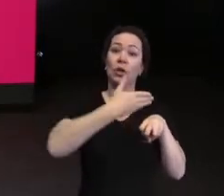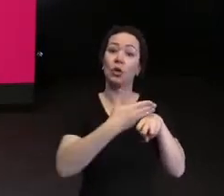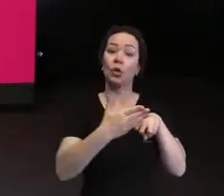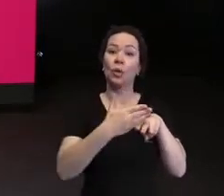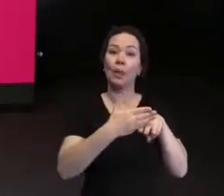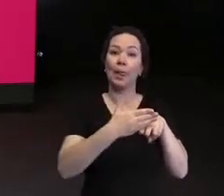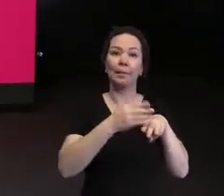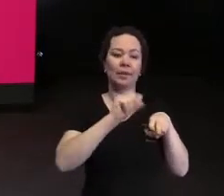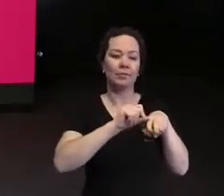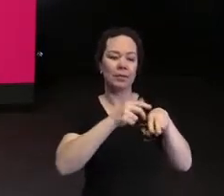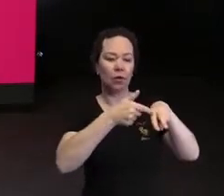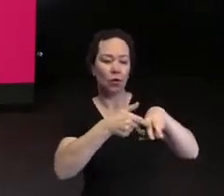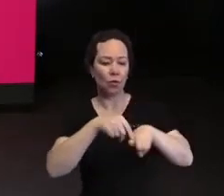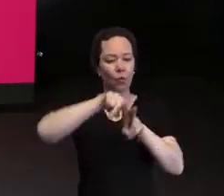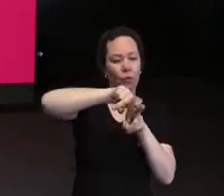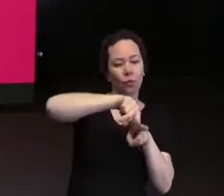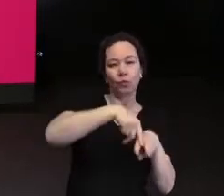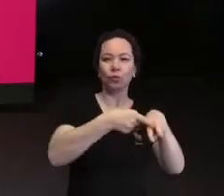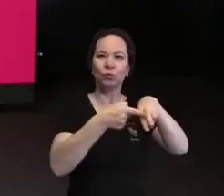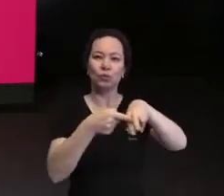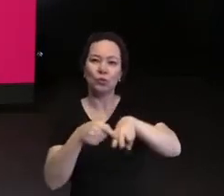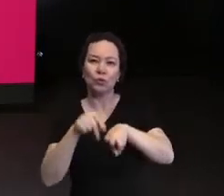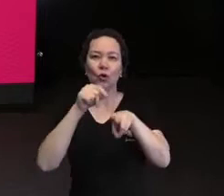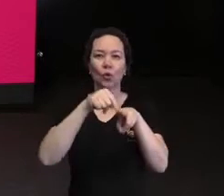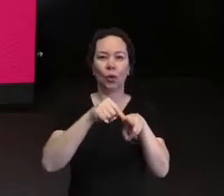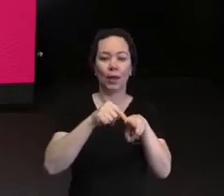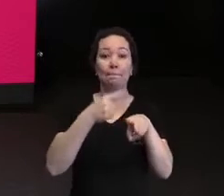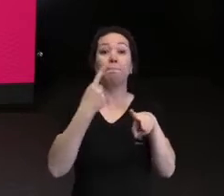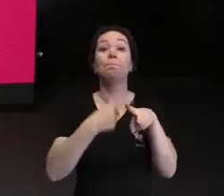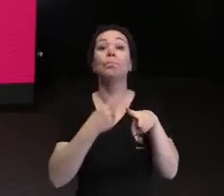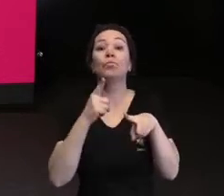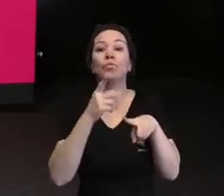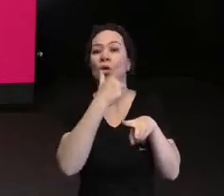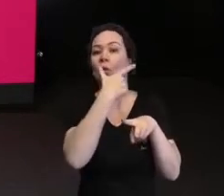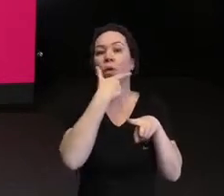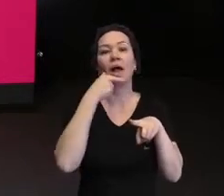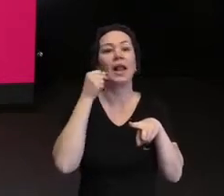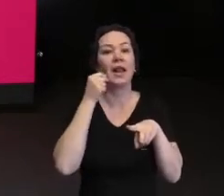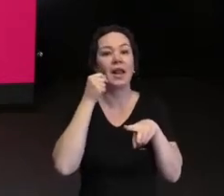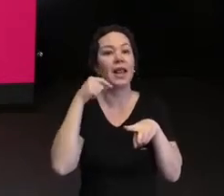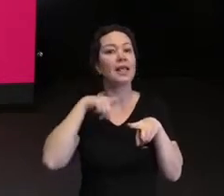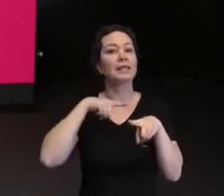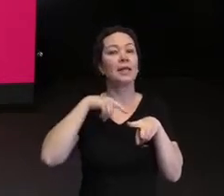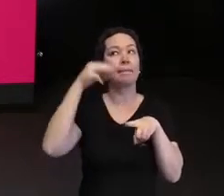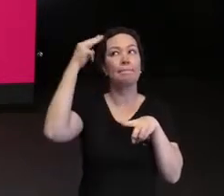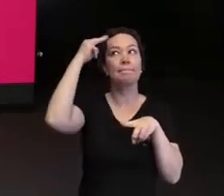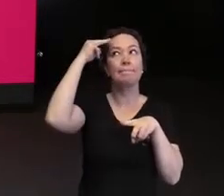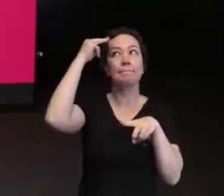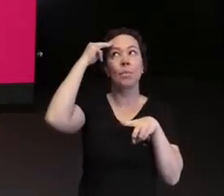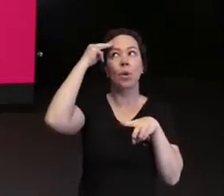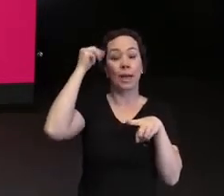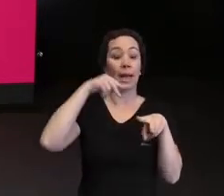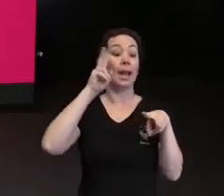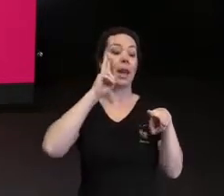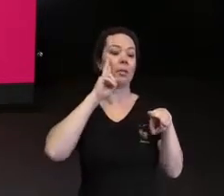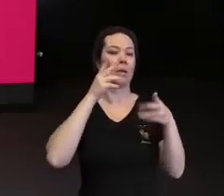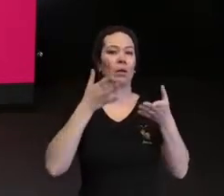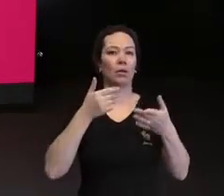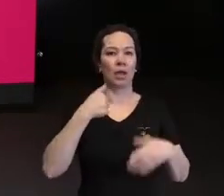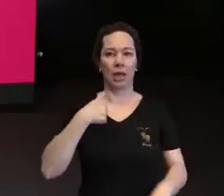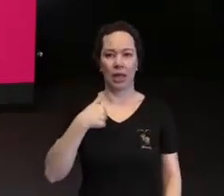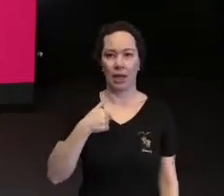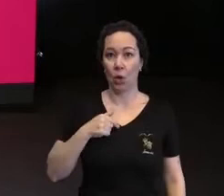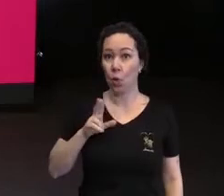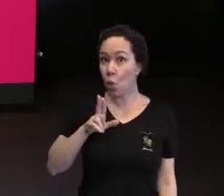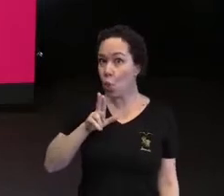a arriscar algumas manobras. Isso porque ele tem memória, ele tem referência. Agora, se der um skate para mim, que